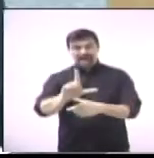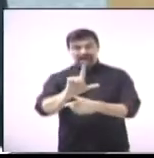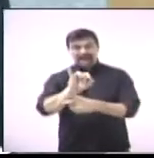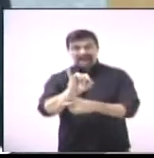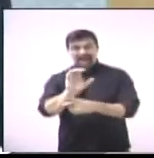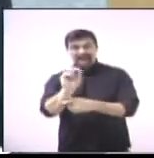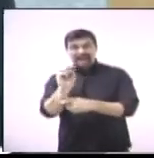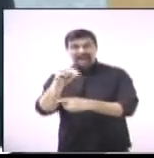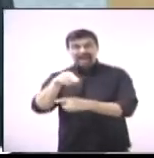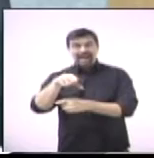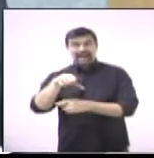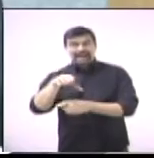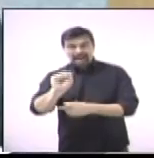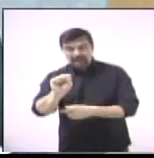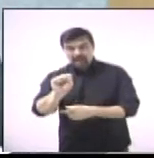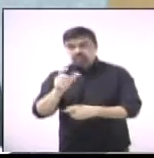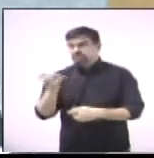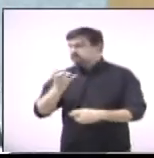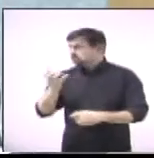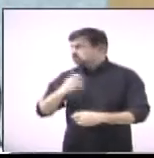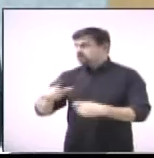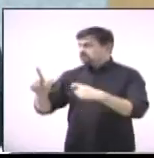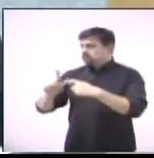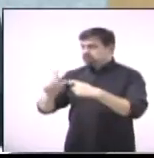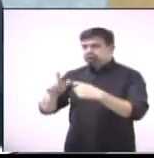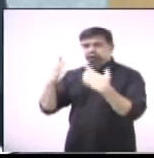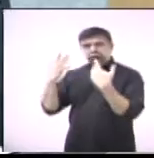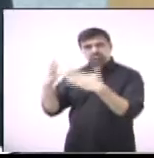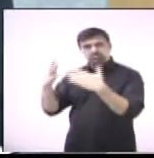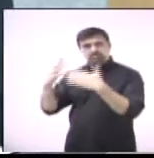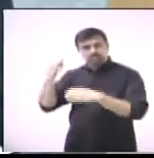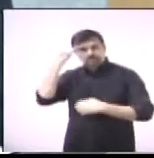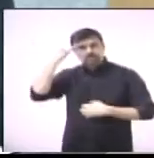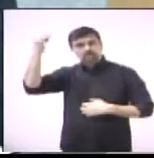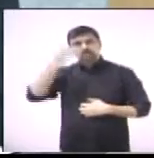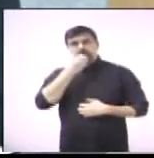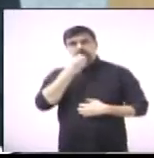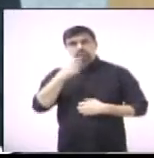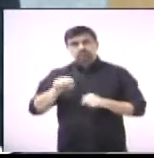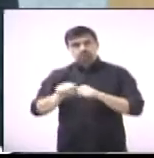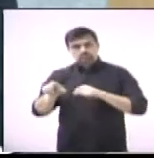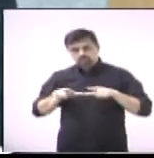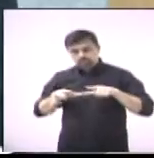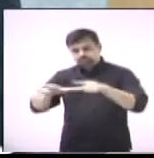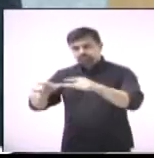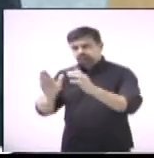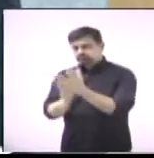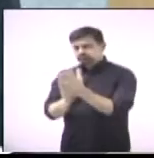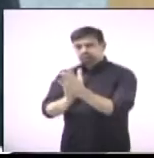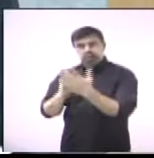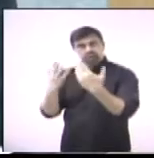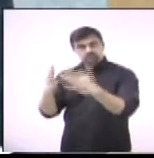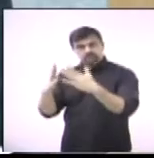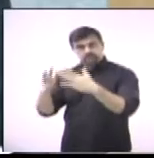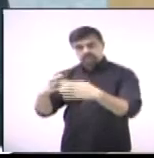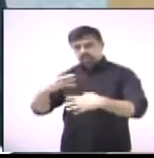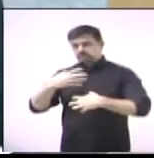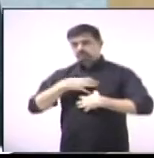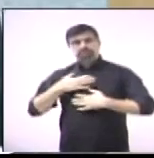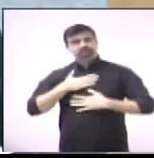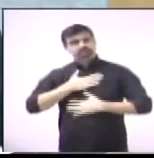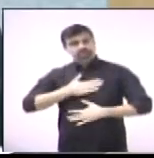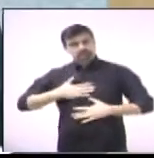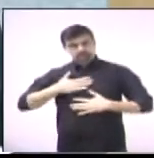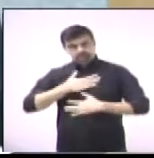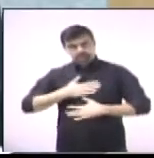Gustavo Iatecola pela iniciativa. Quero dizer também que eu me sinto muito honrada